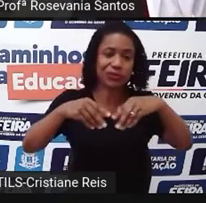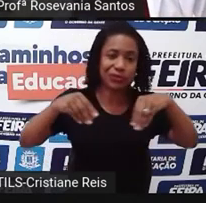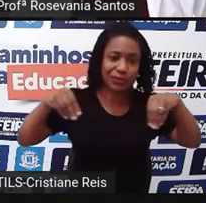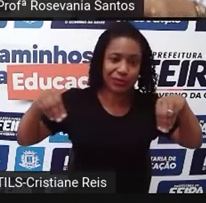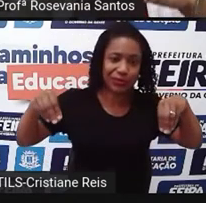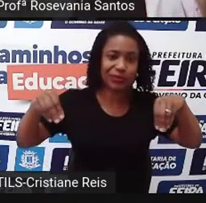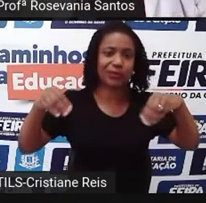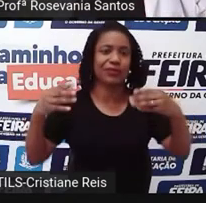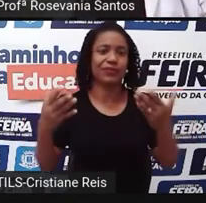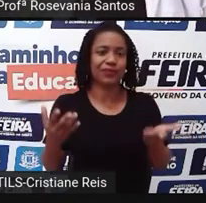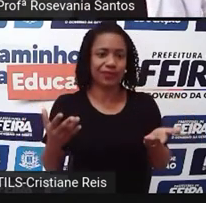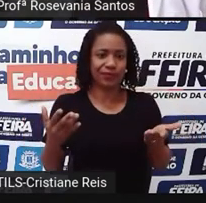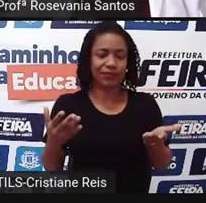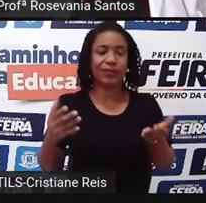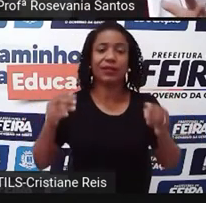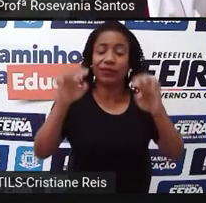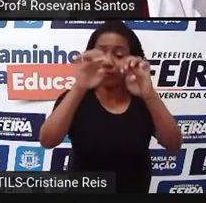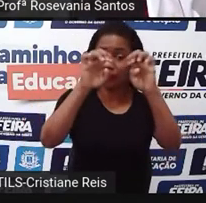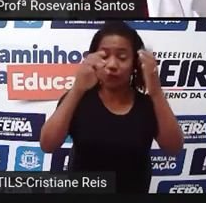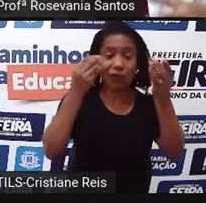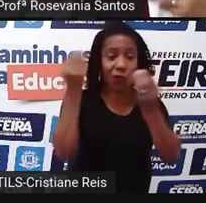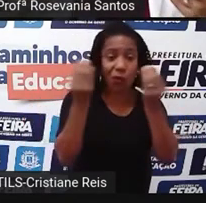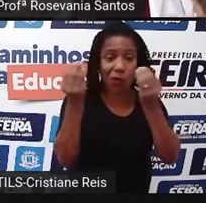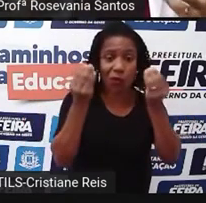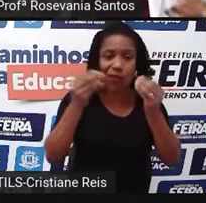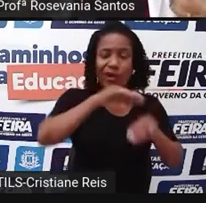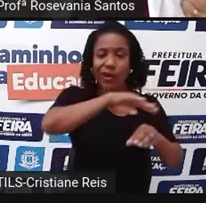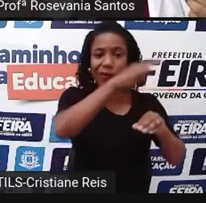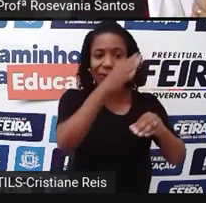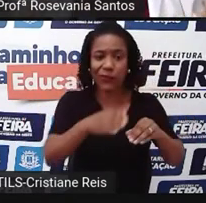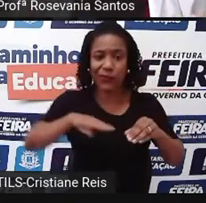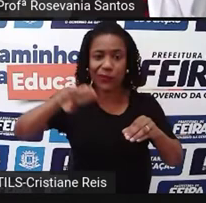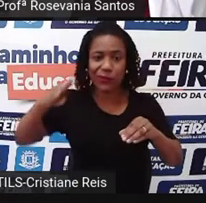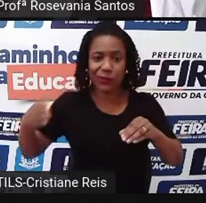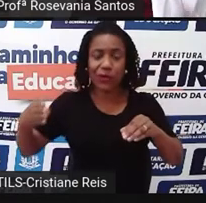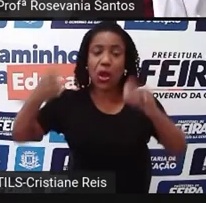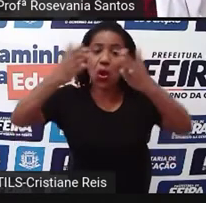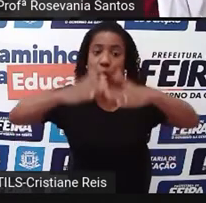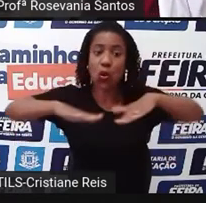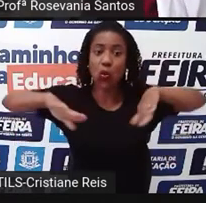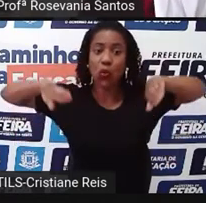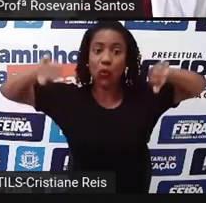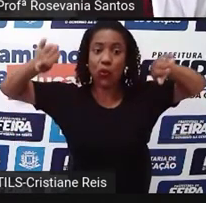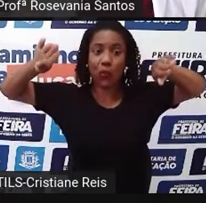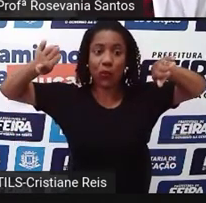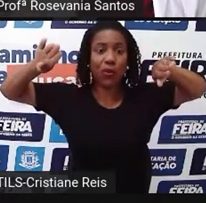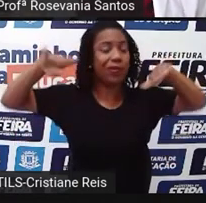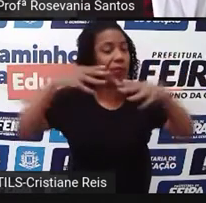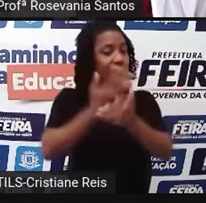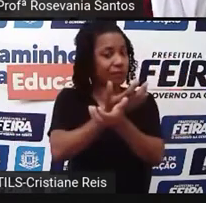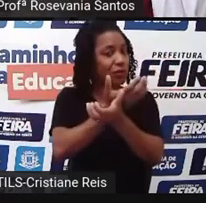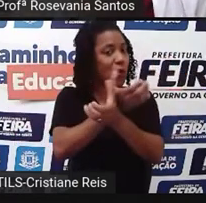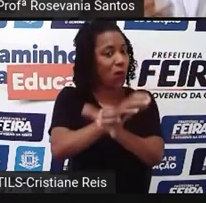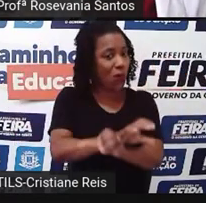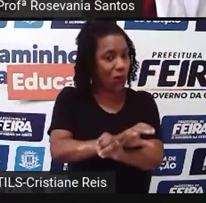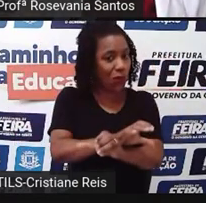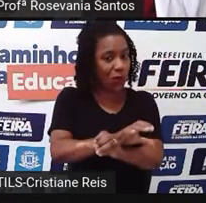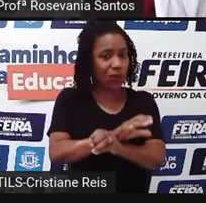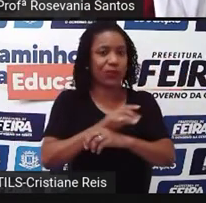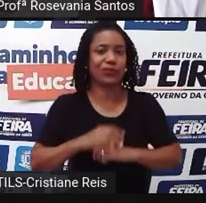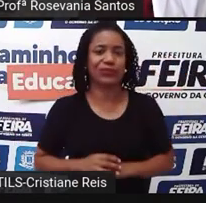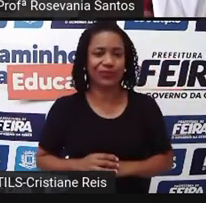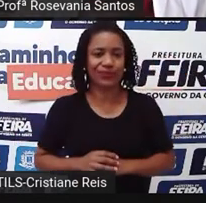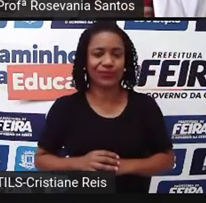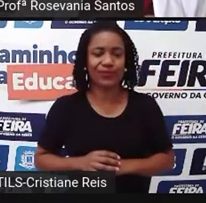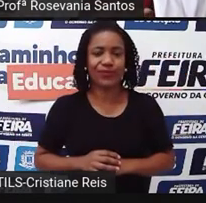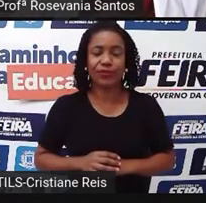própria estrutura do relevo, ela vai ser bem mais seca do que em alguns outros locais. A caatinga também,